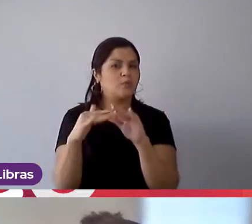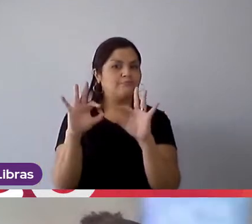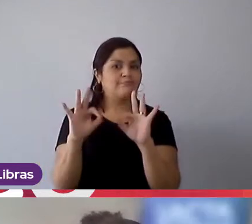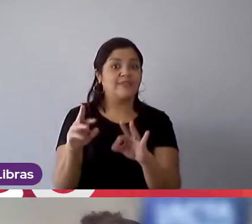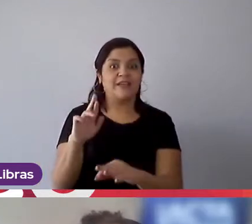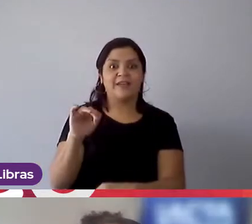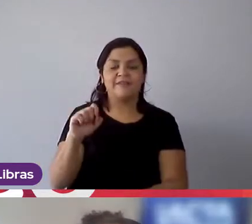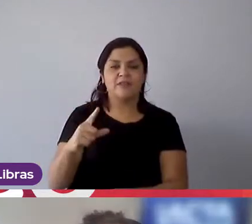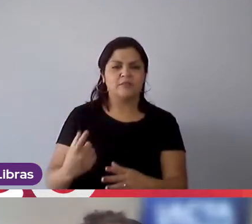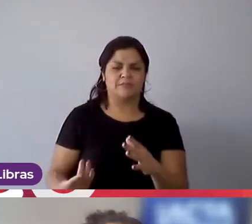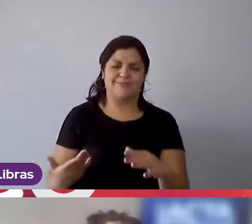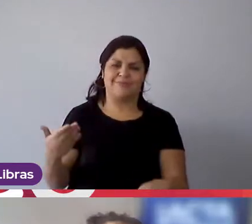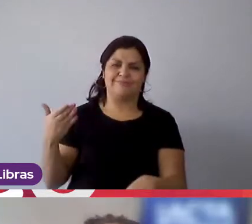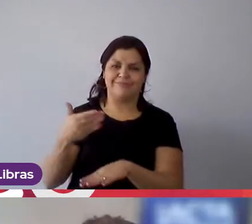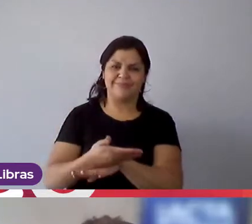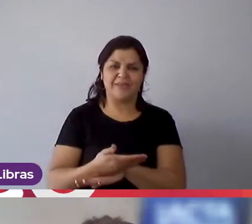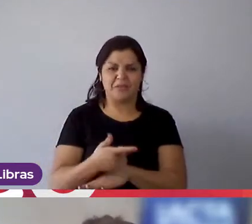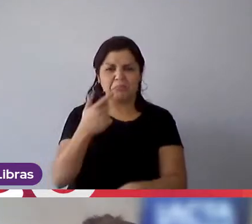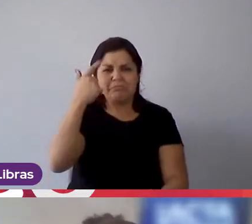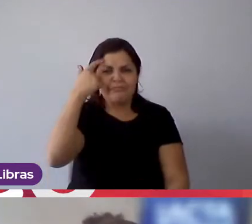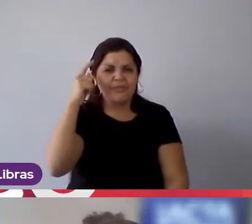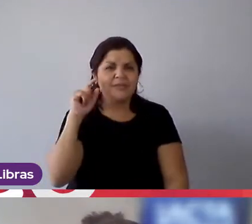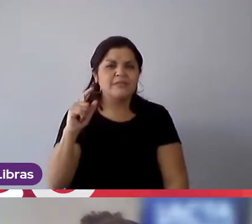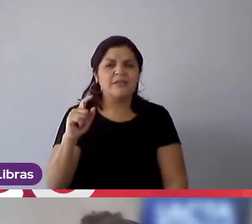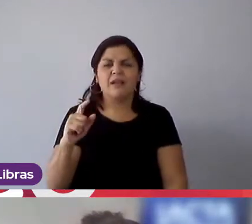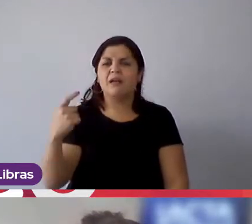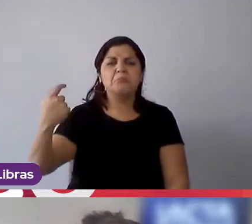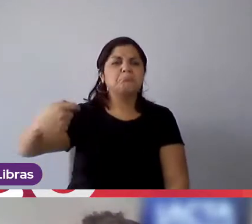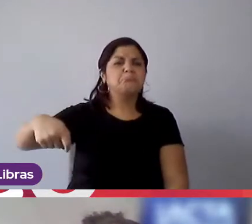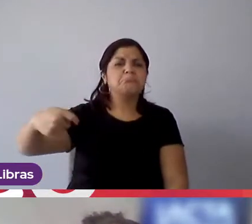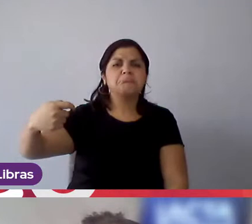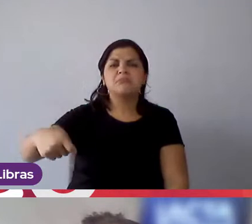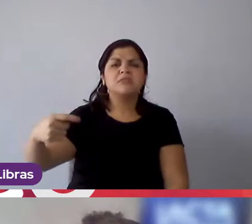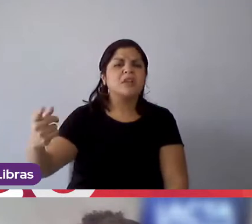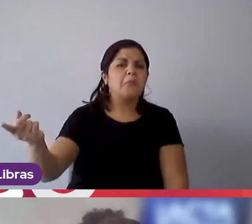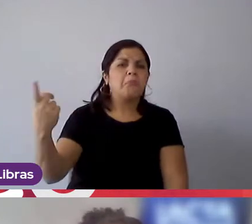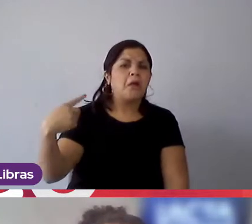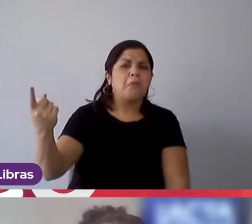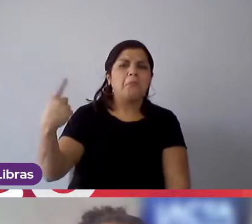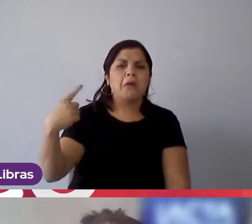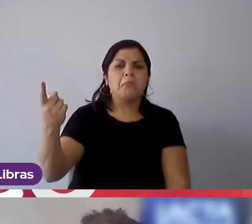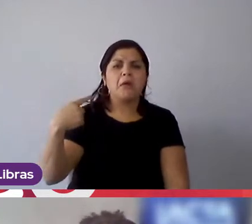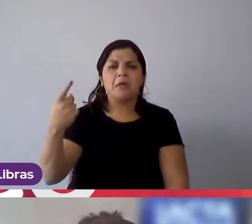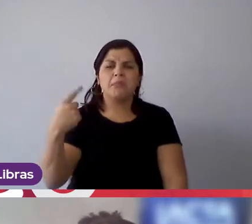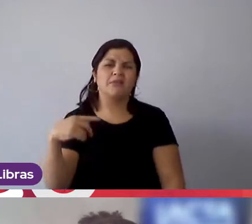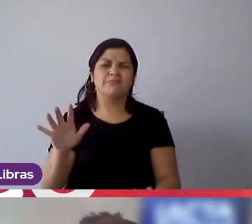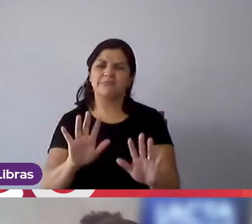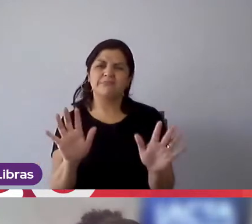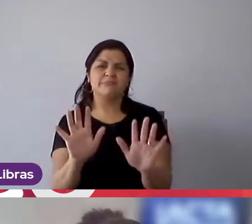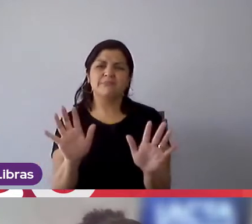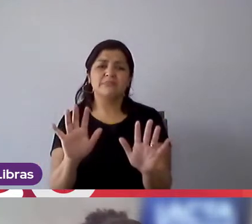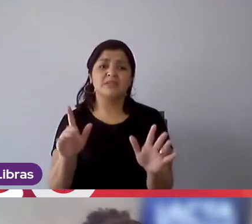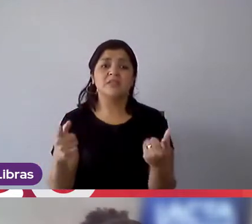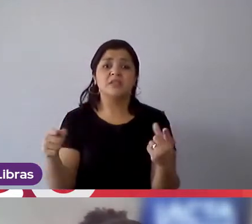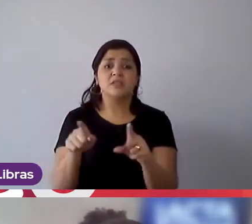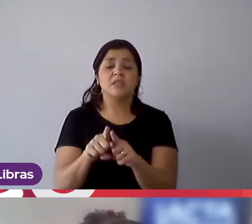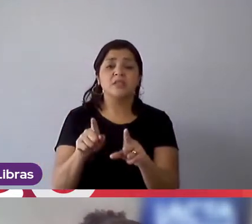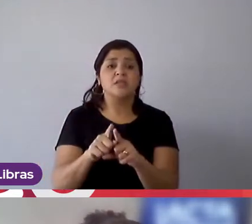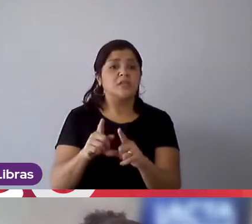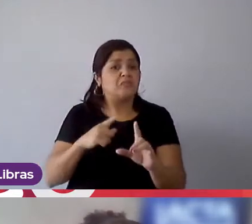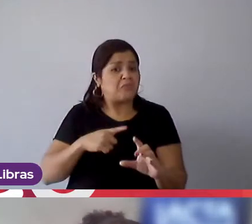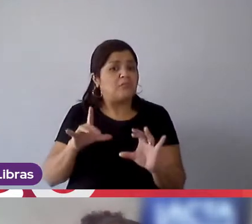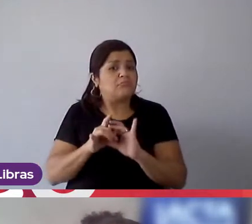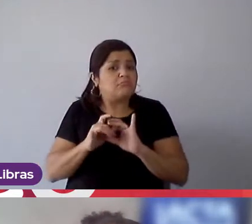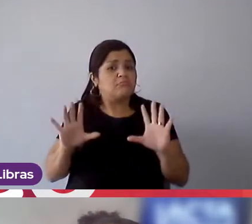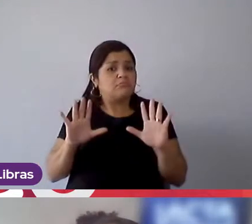impressão que eu tive, né, de não precisar ficar me reportando o tempo todo, vamos dizer assim, e ao mesmo tempo ter essa autonomia,